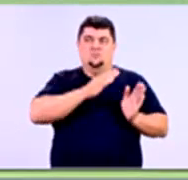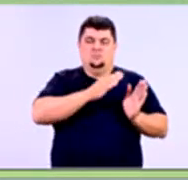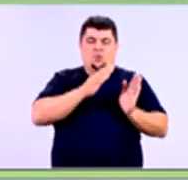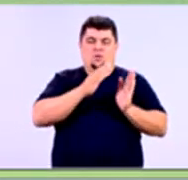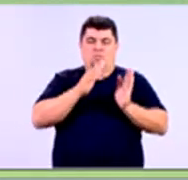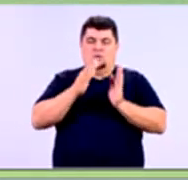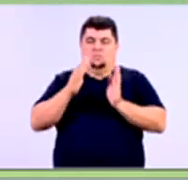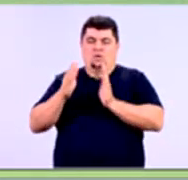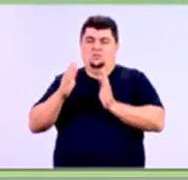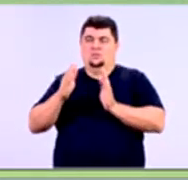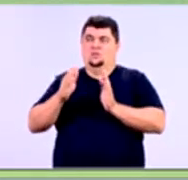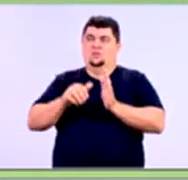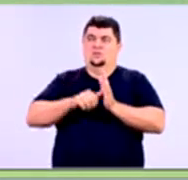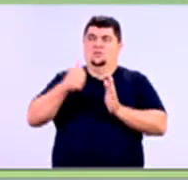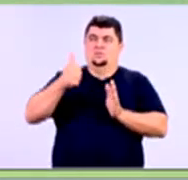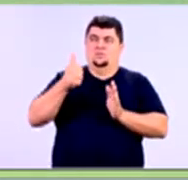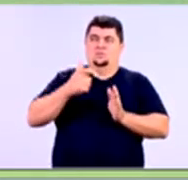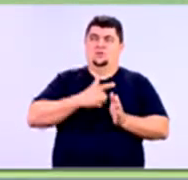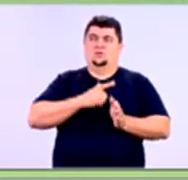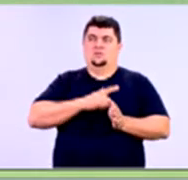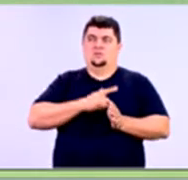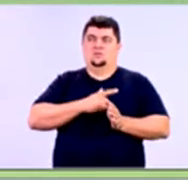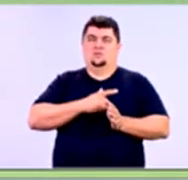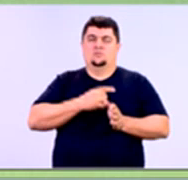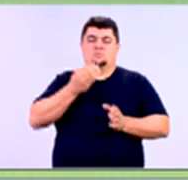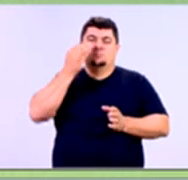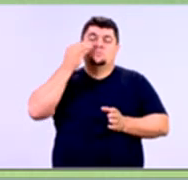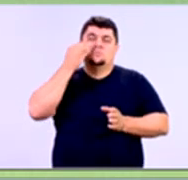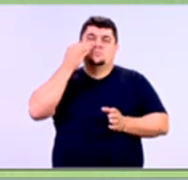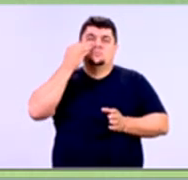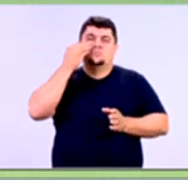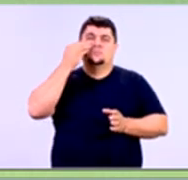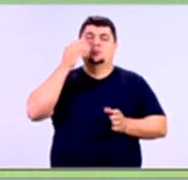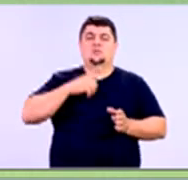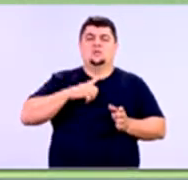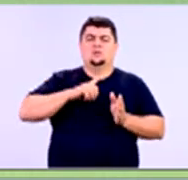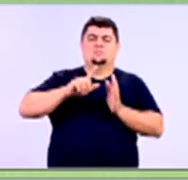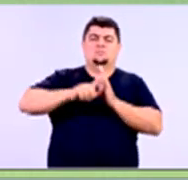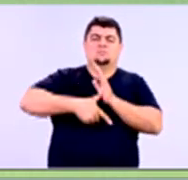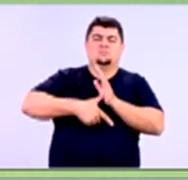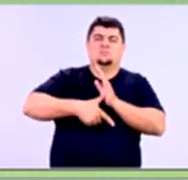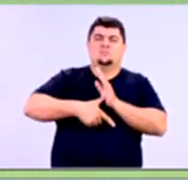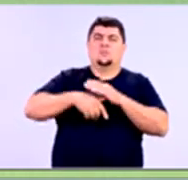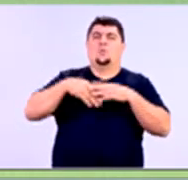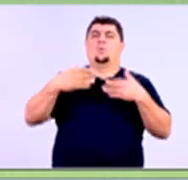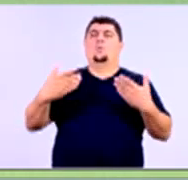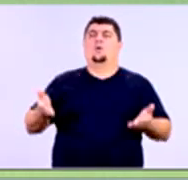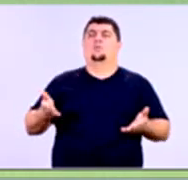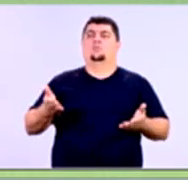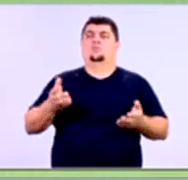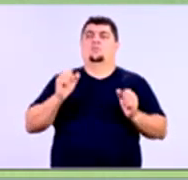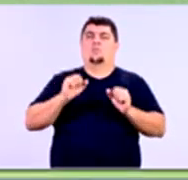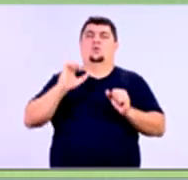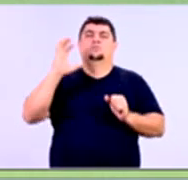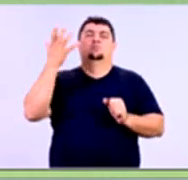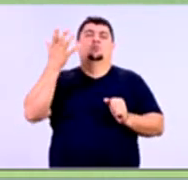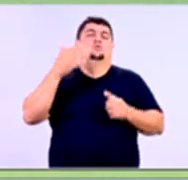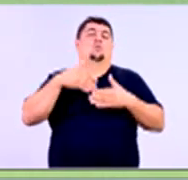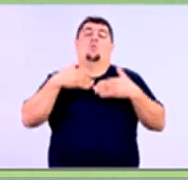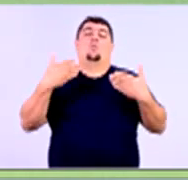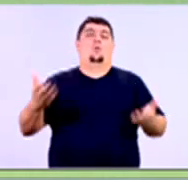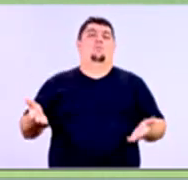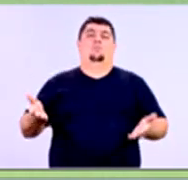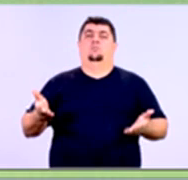cadastro, tem que primeiro a gente identificar qual inadimplência a gente está sujeito, a gente está disposto a